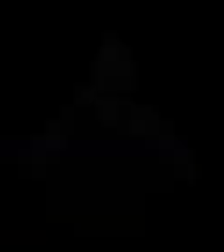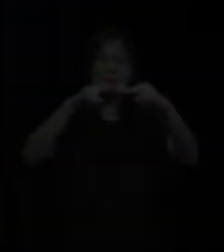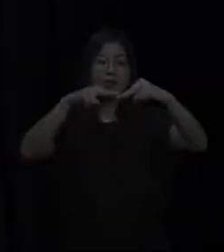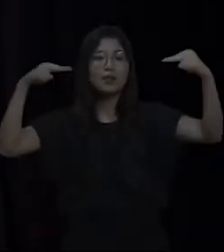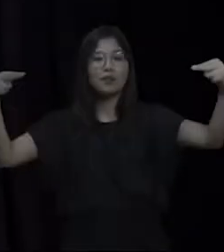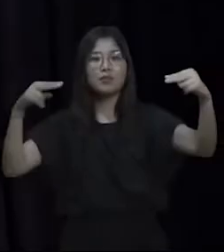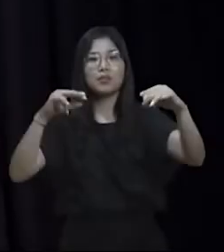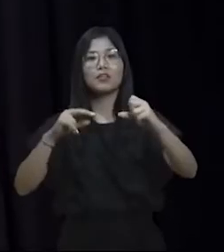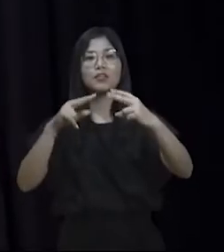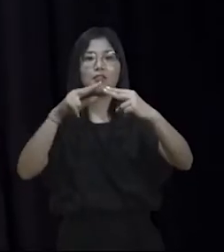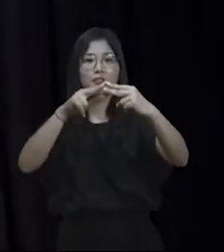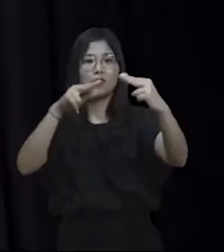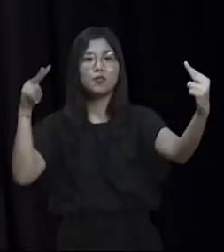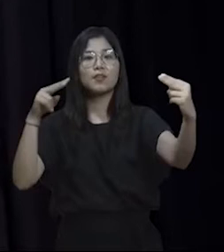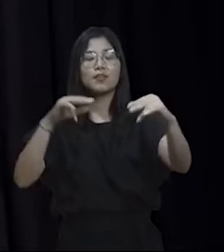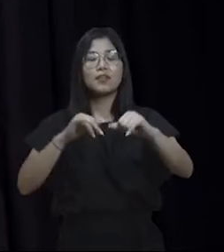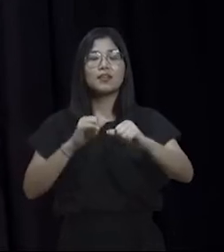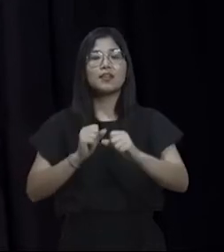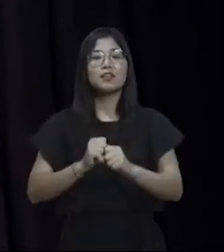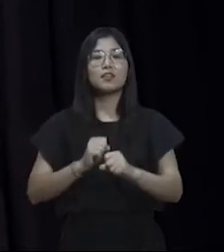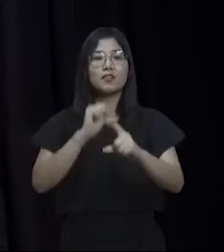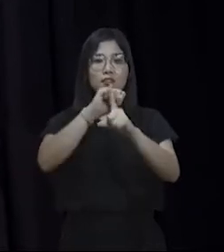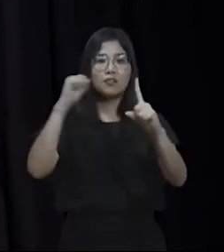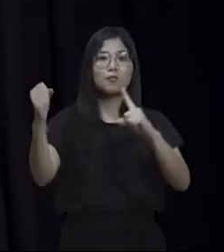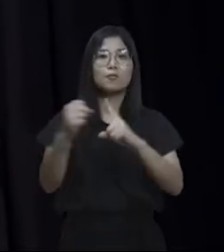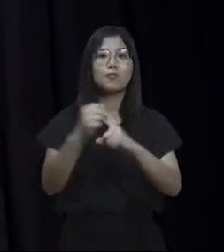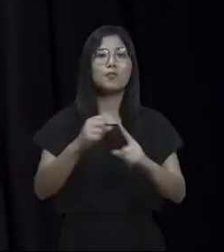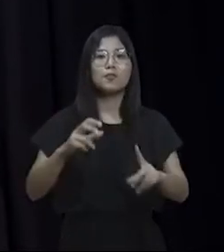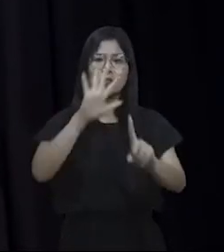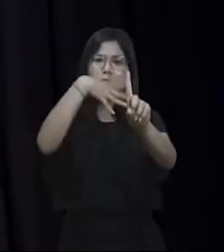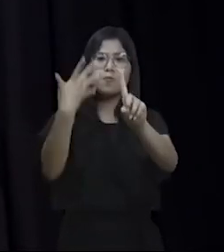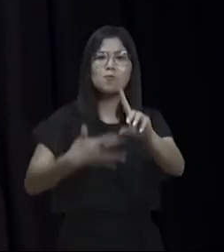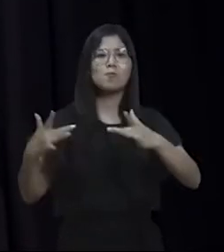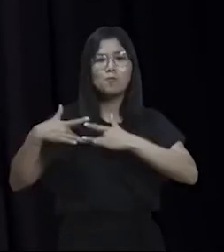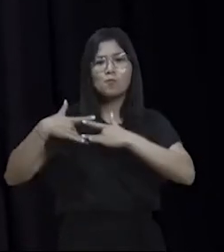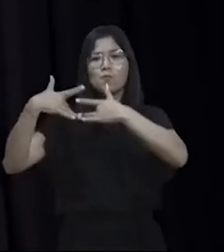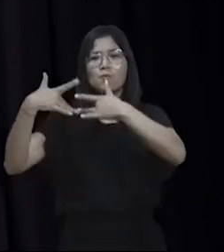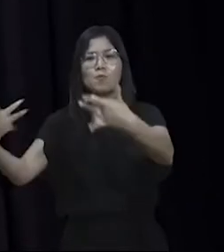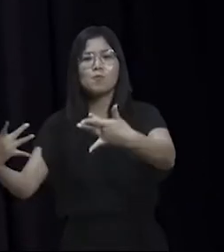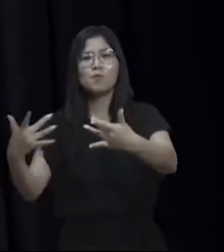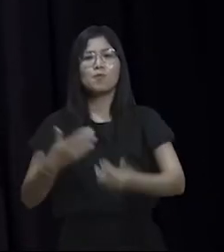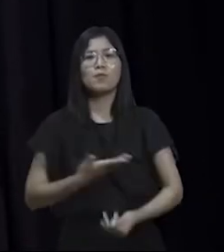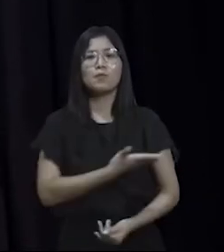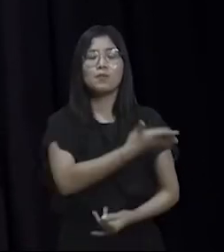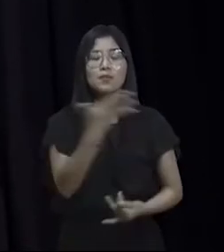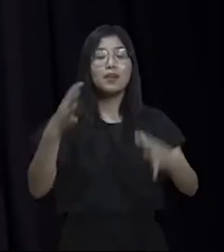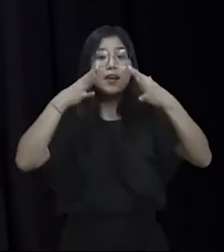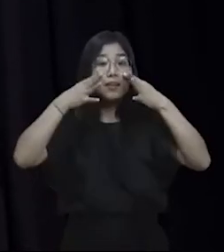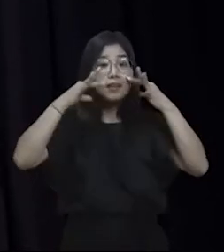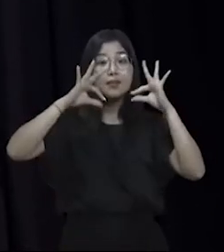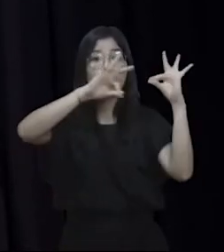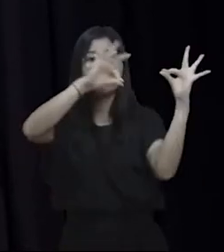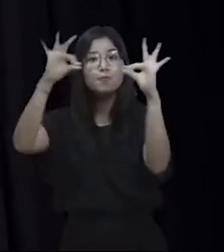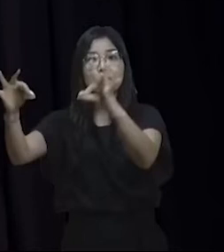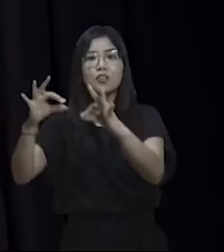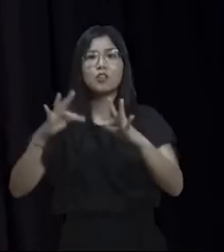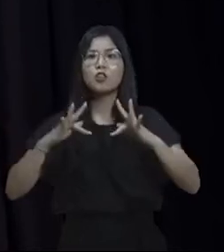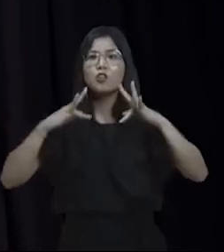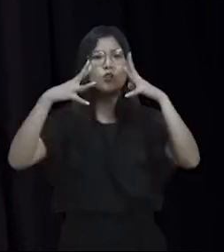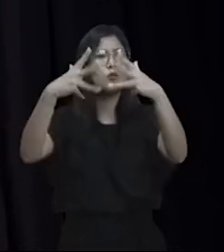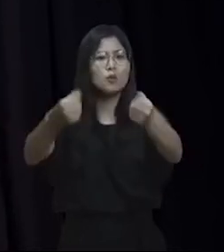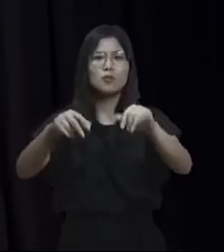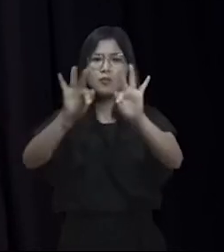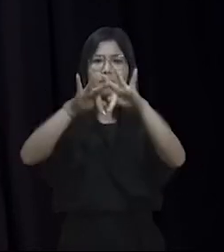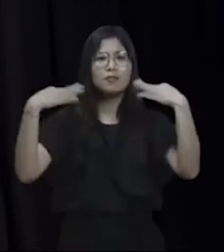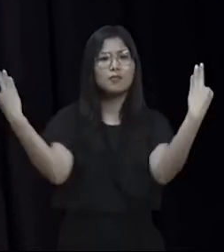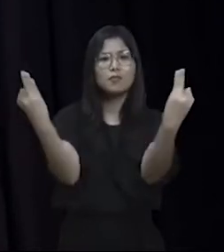Que as minhas primeiras homenagens sejam de solidariedade, carinho, atenção a todos os familiares dos